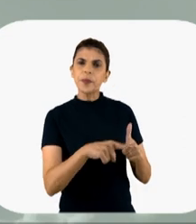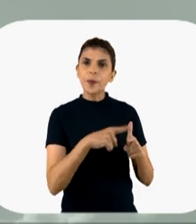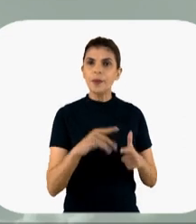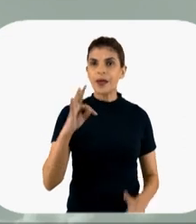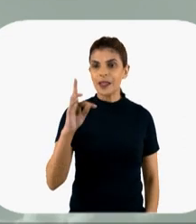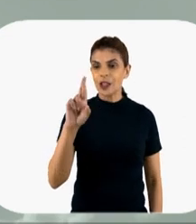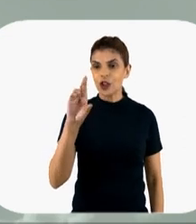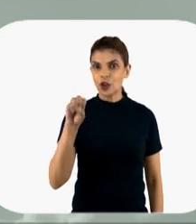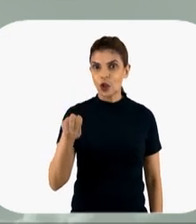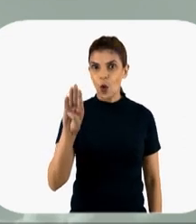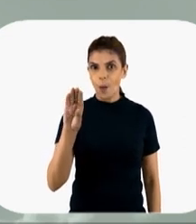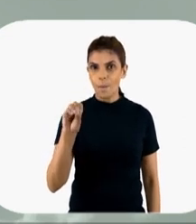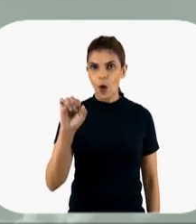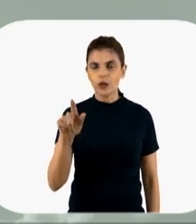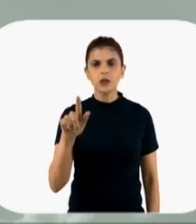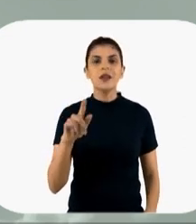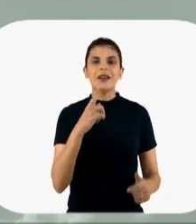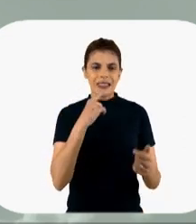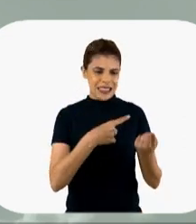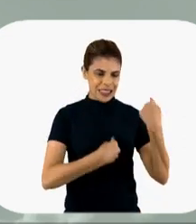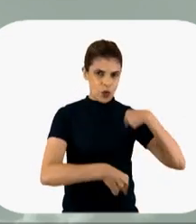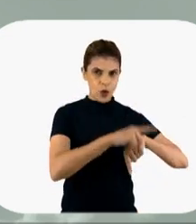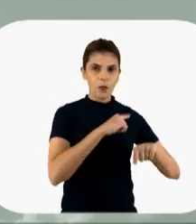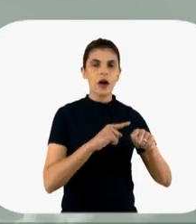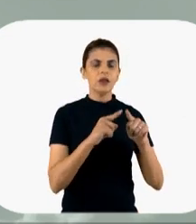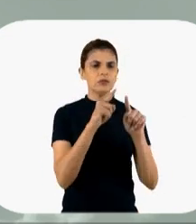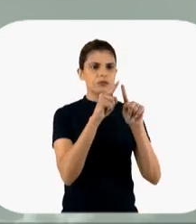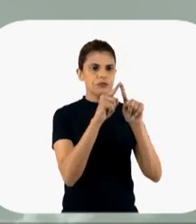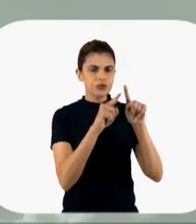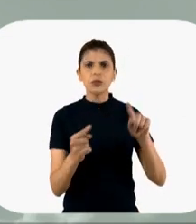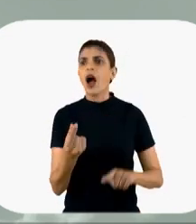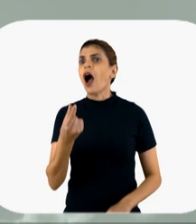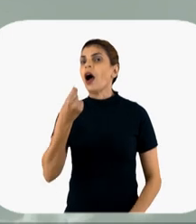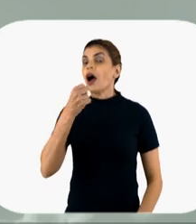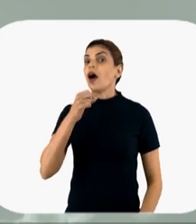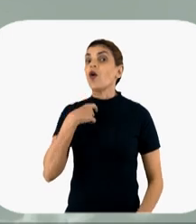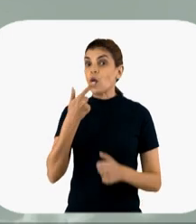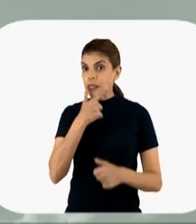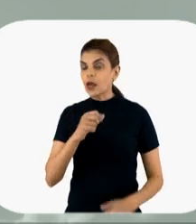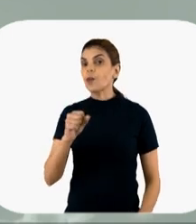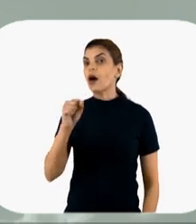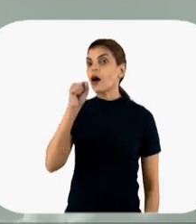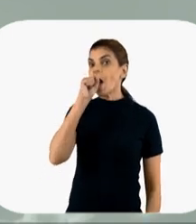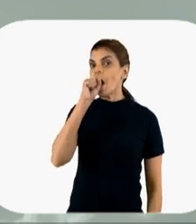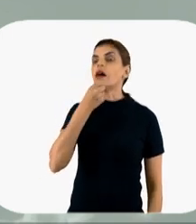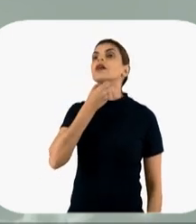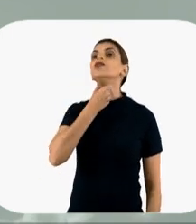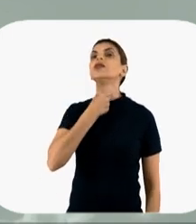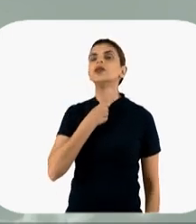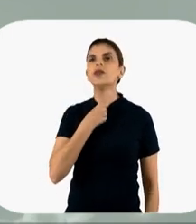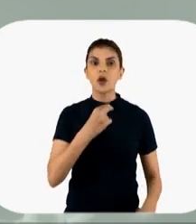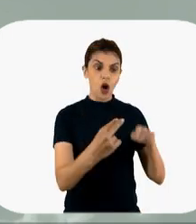microtrombose, ela estava piorando rapidamente, foi para o tubo, agente nituboa, complacência boa, ela com uma